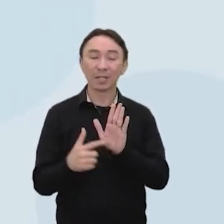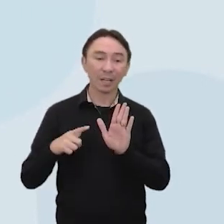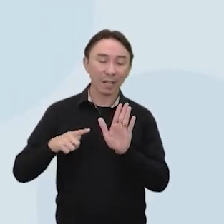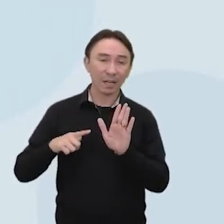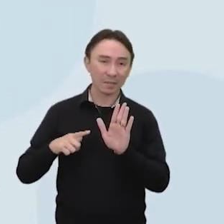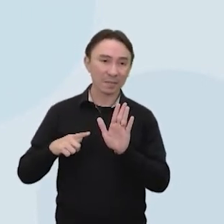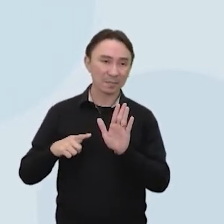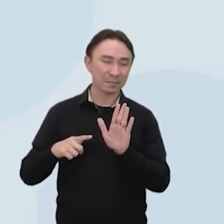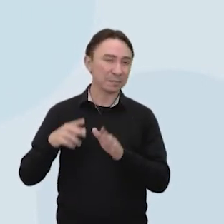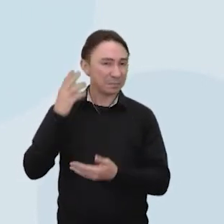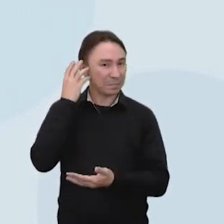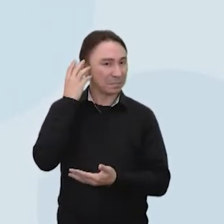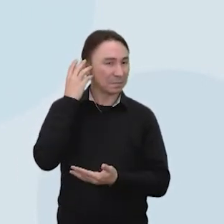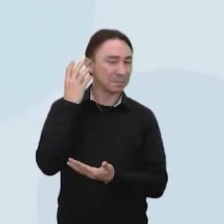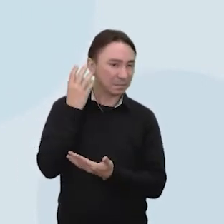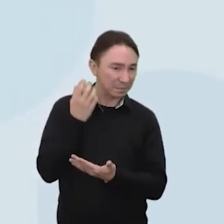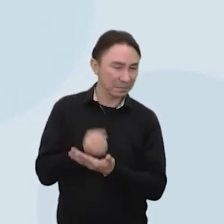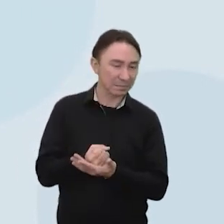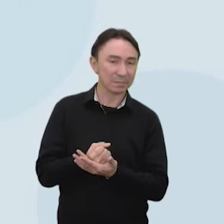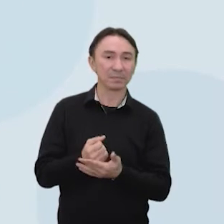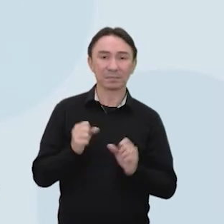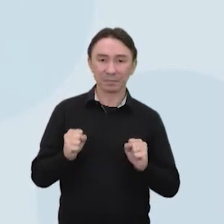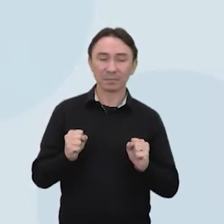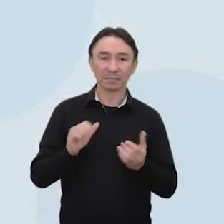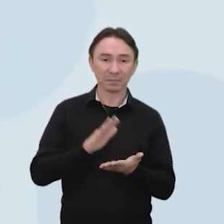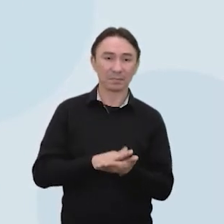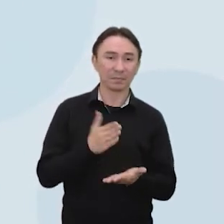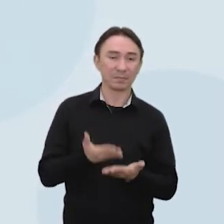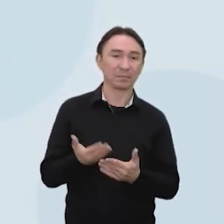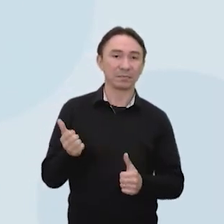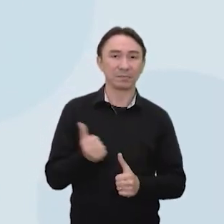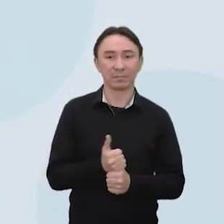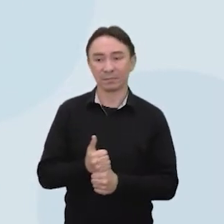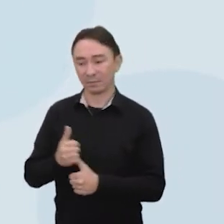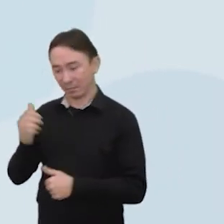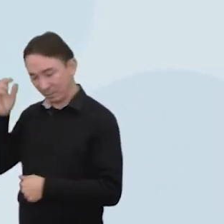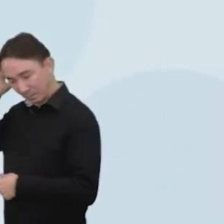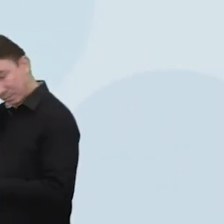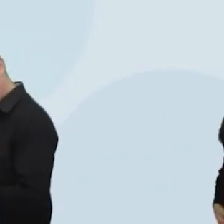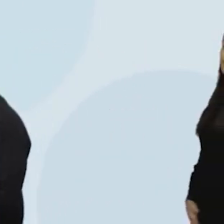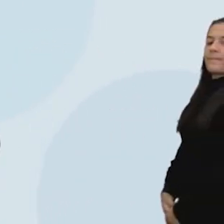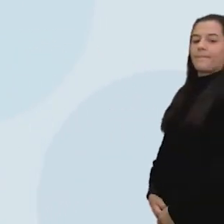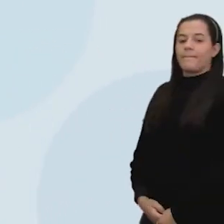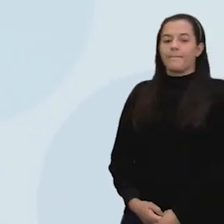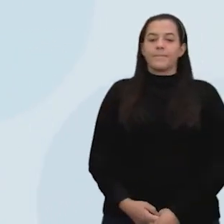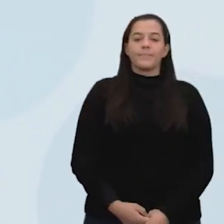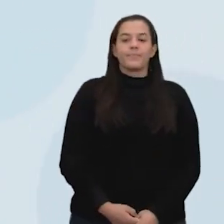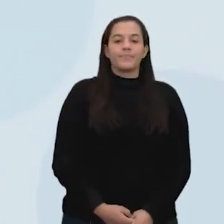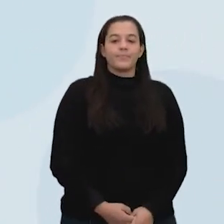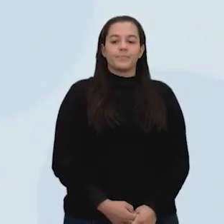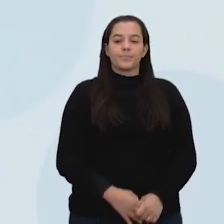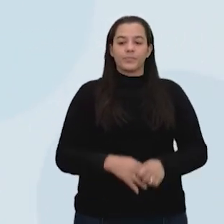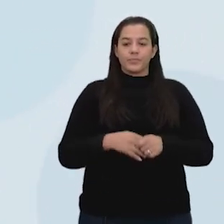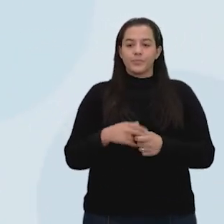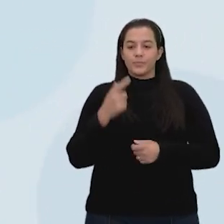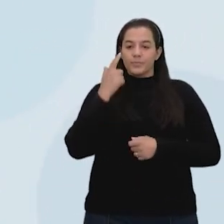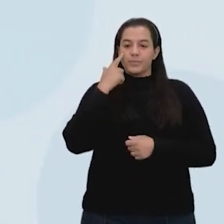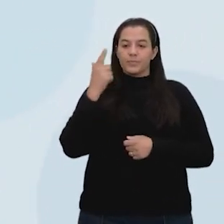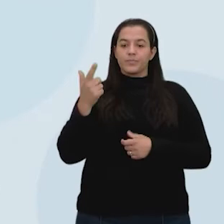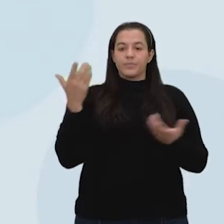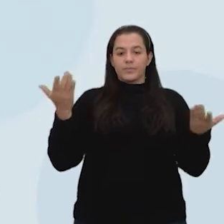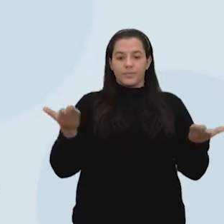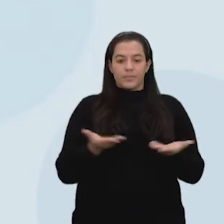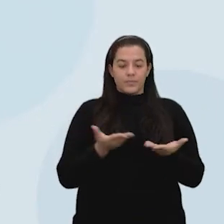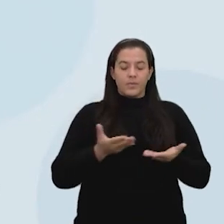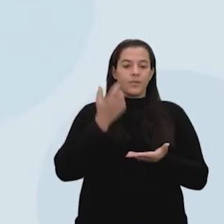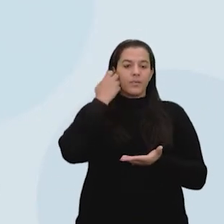trecho, vocês podem achar, na própria reportagem tem esse podcast, mas o trecho que eu estou cortando para vocês começa,